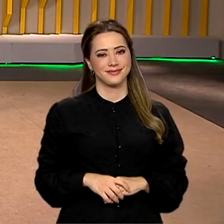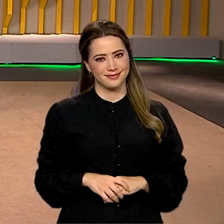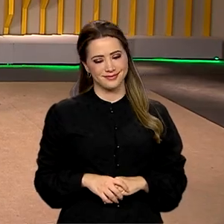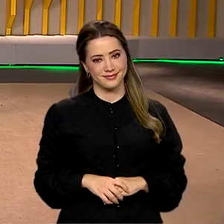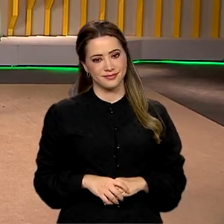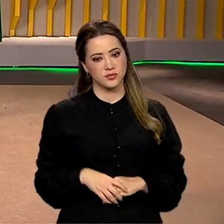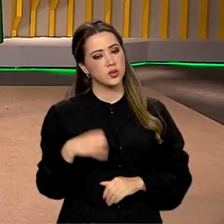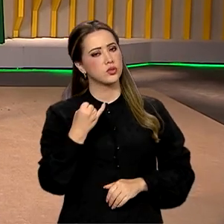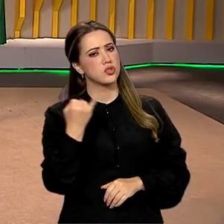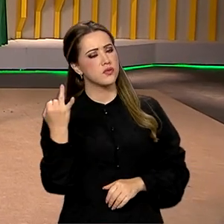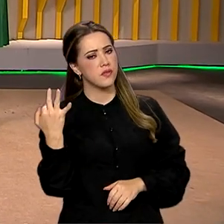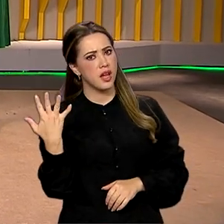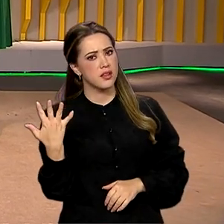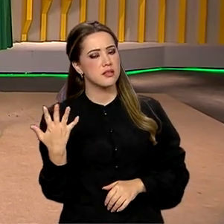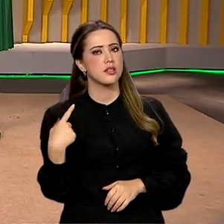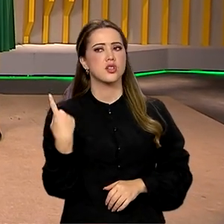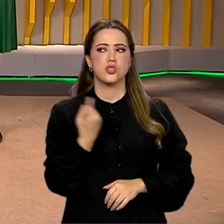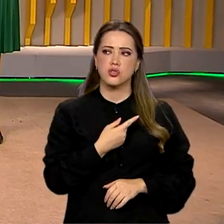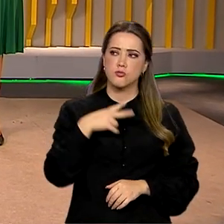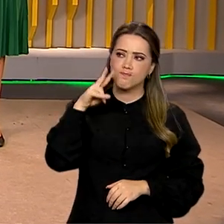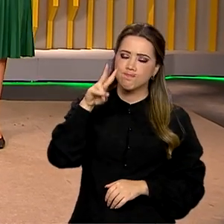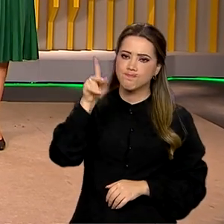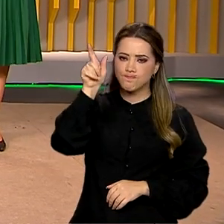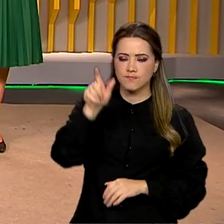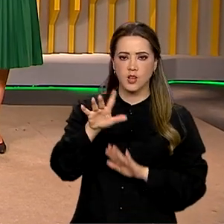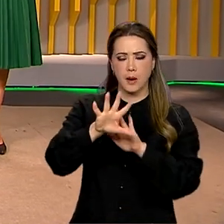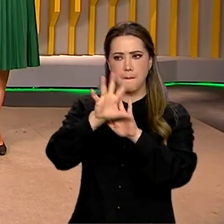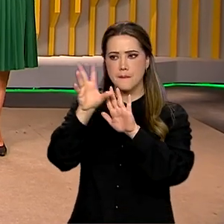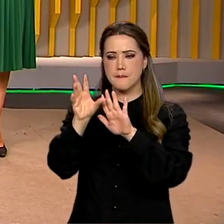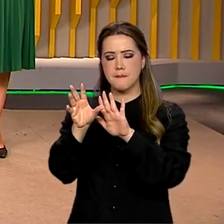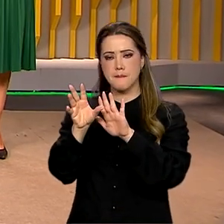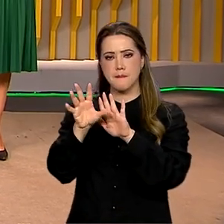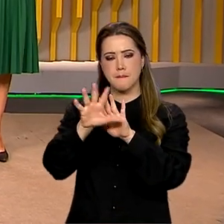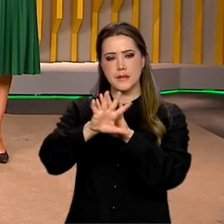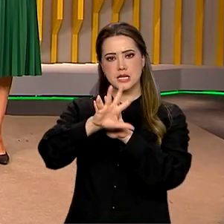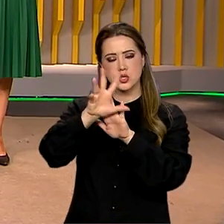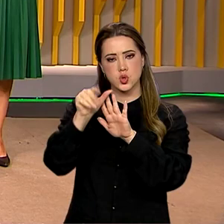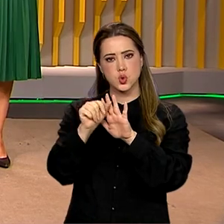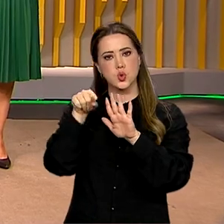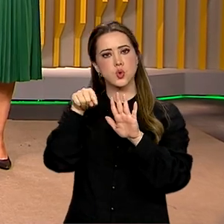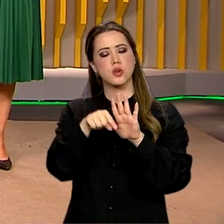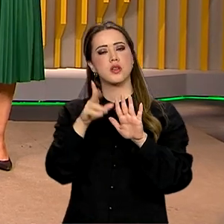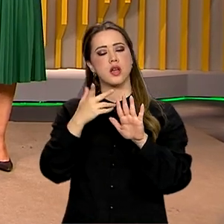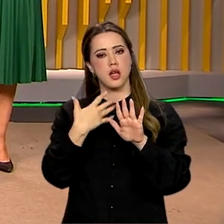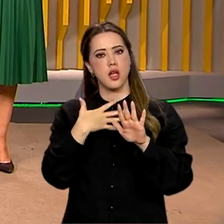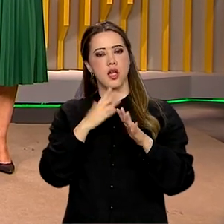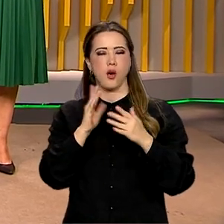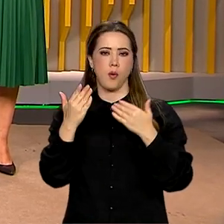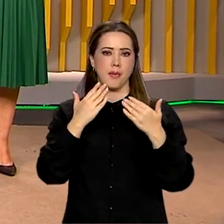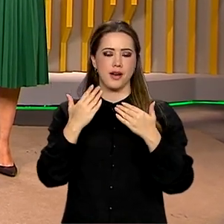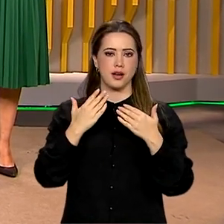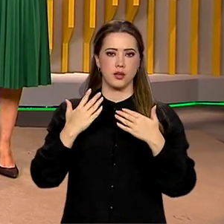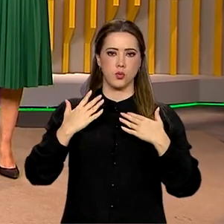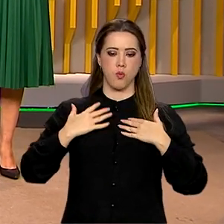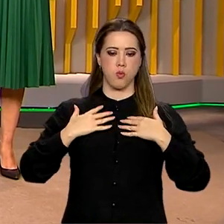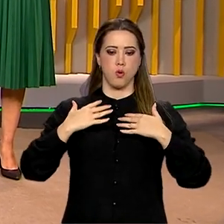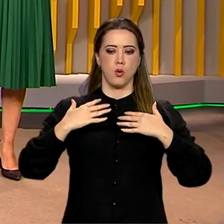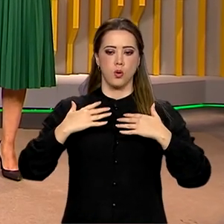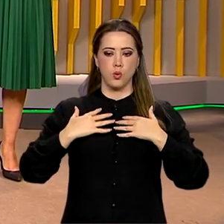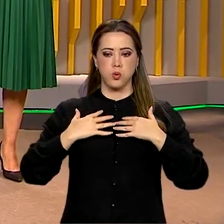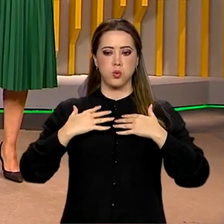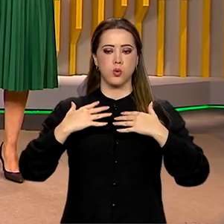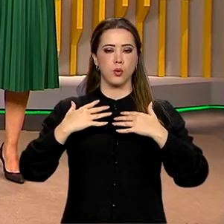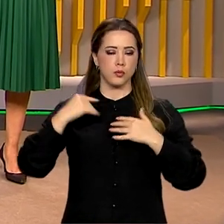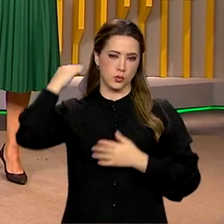Quantas vezes a gente já ouviu que a Amazônia é o pulmão do mundo, não é, Ana? Desde a escola, né? É verdade. E diante dos